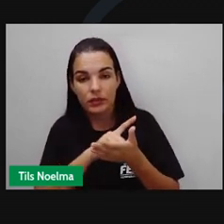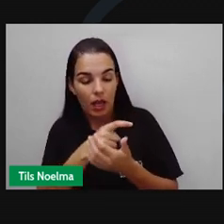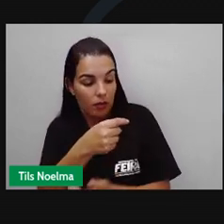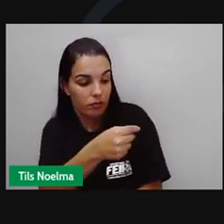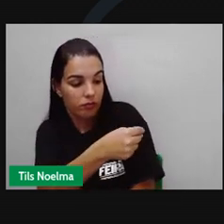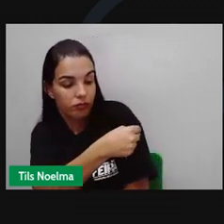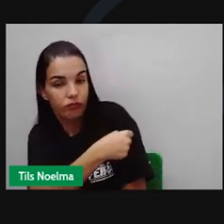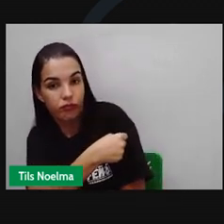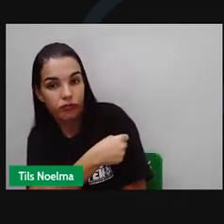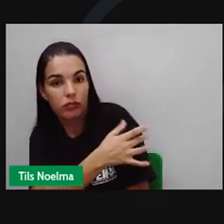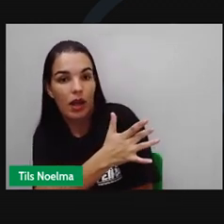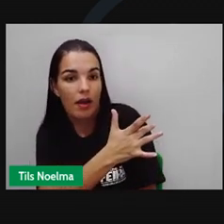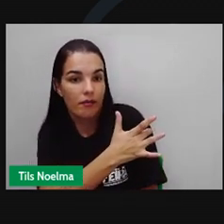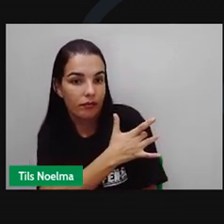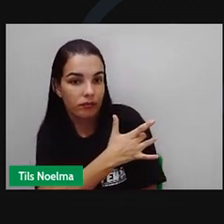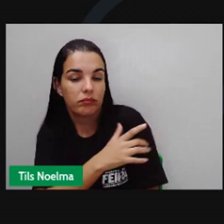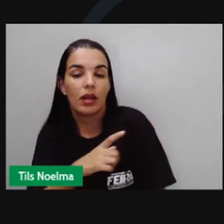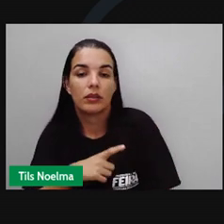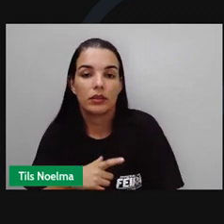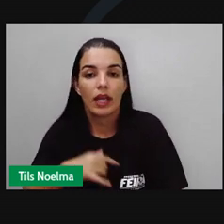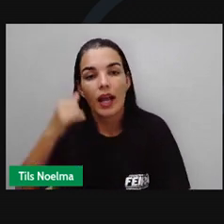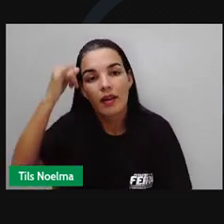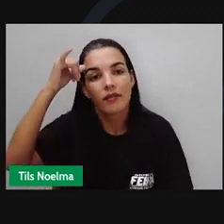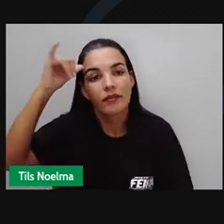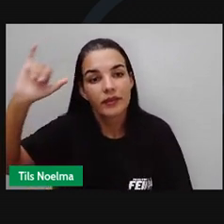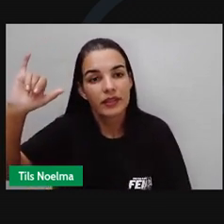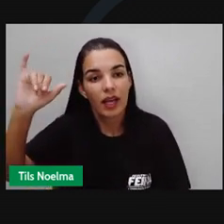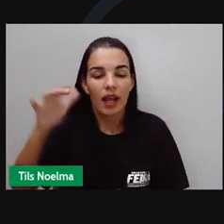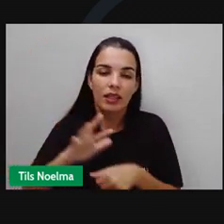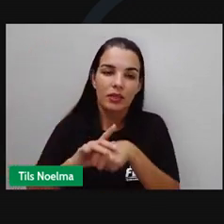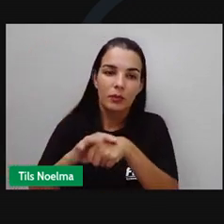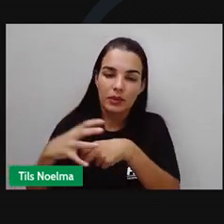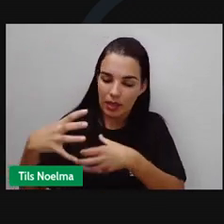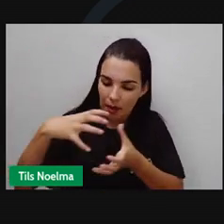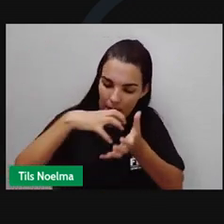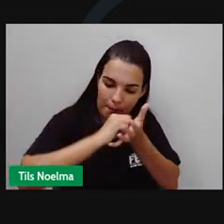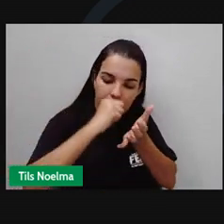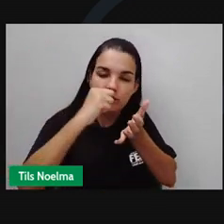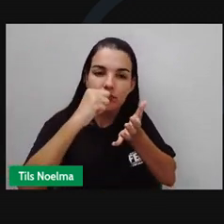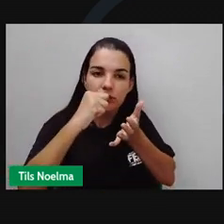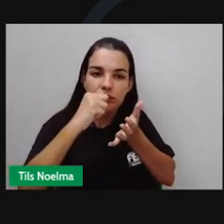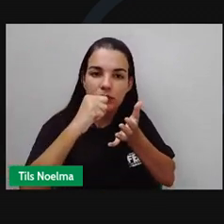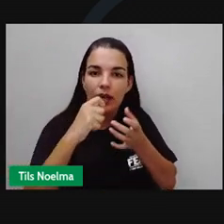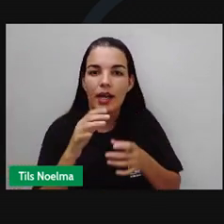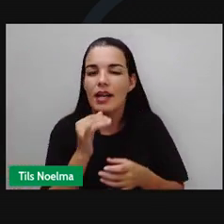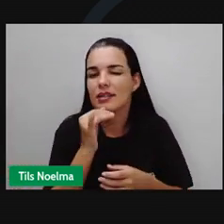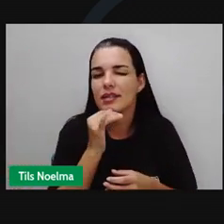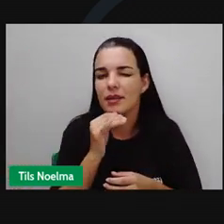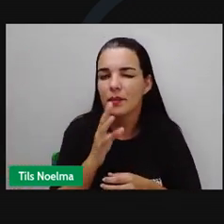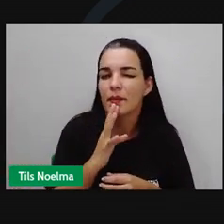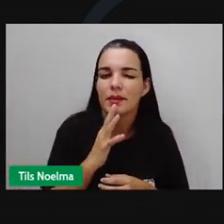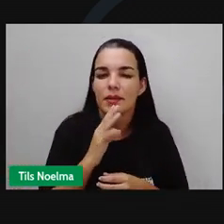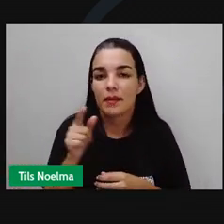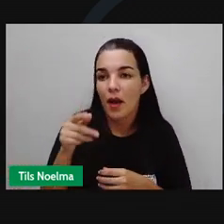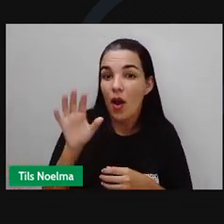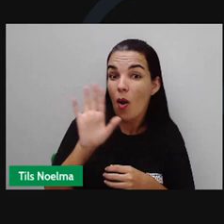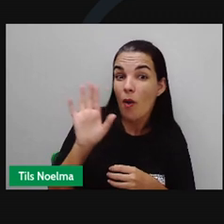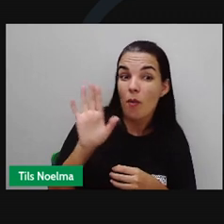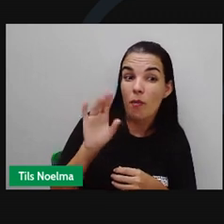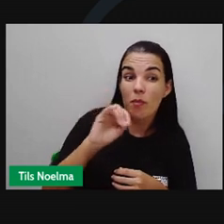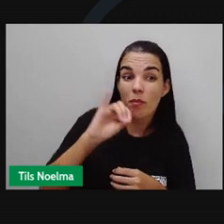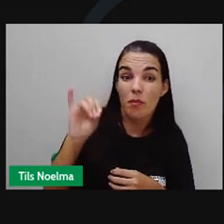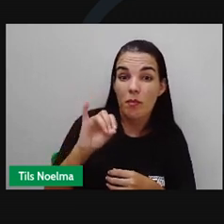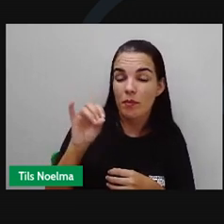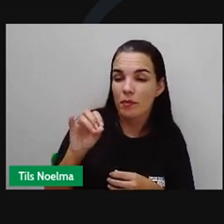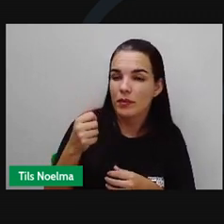o nosso sistema imunológico, ensinando-o a reconhecer os vírus. É tipo quando conhecemos uma pessoa nova. Ela deixa de ser